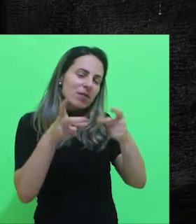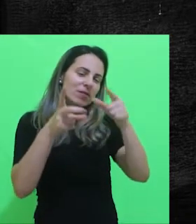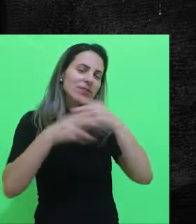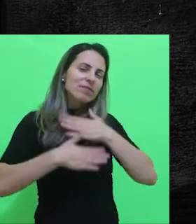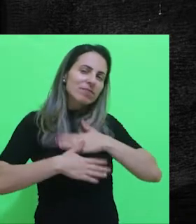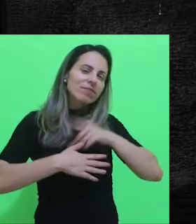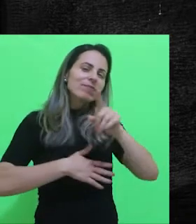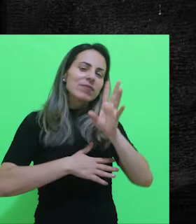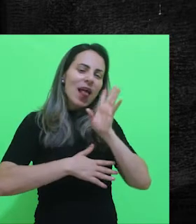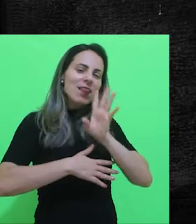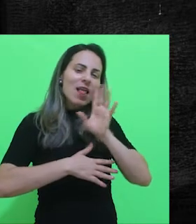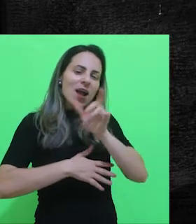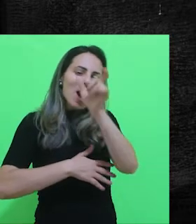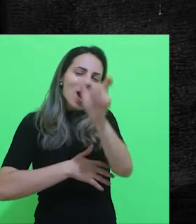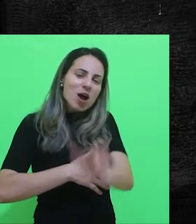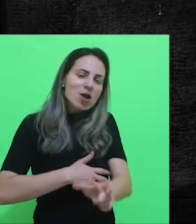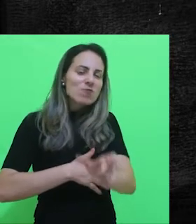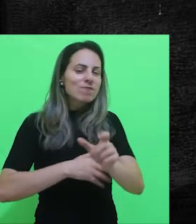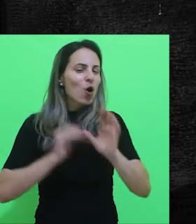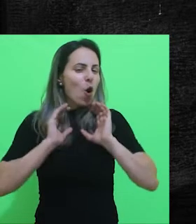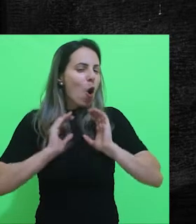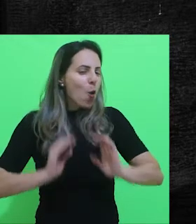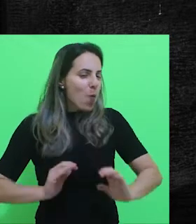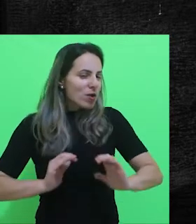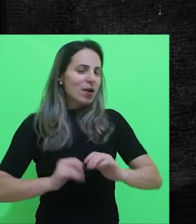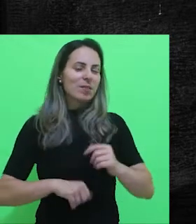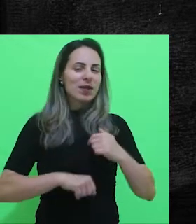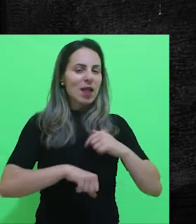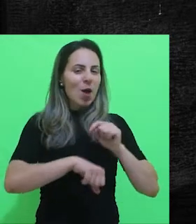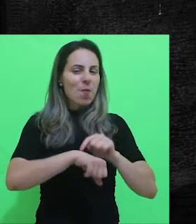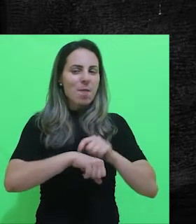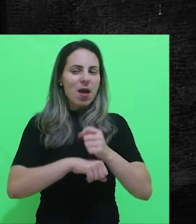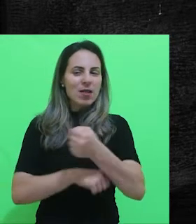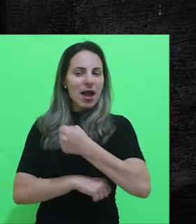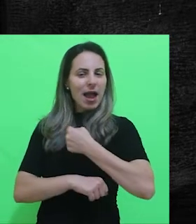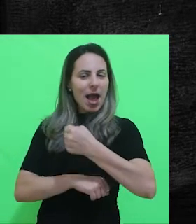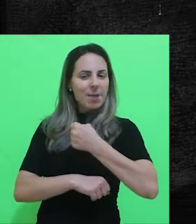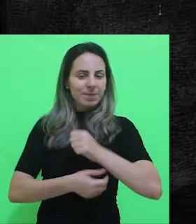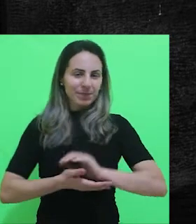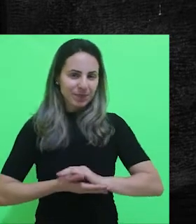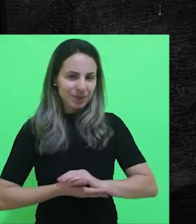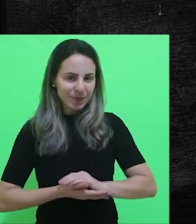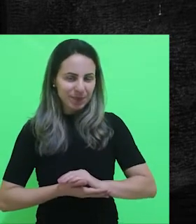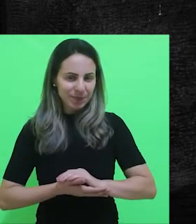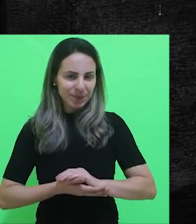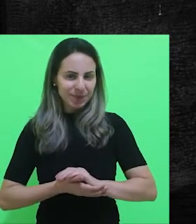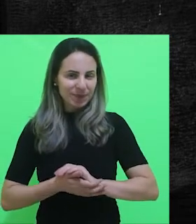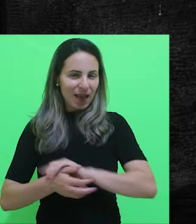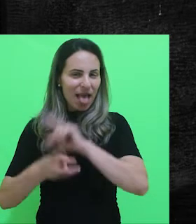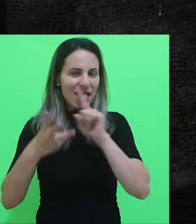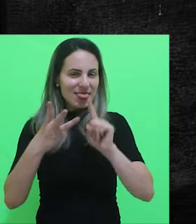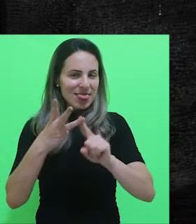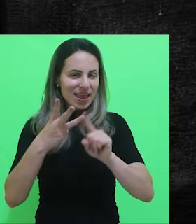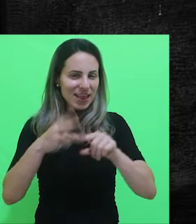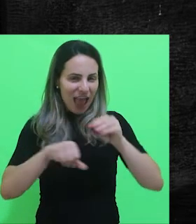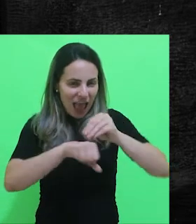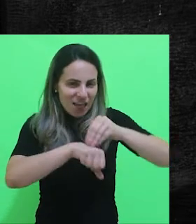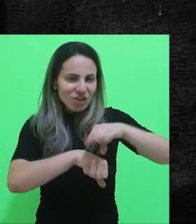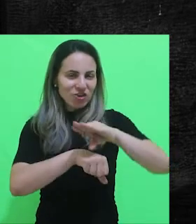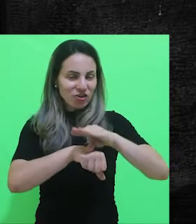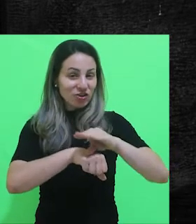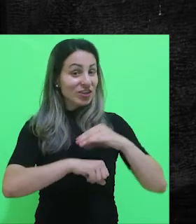agradável da sua pessoa, enquanto um candidato a emprego. Uma terceira dica